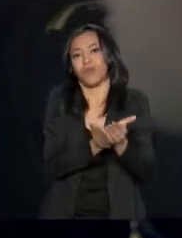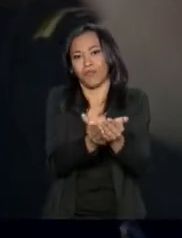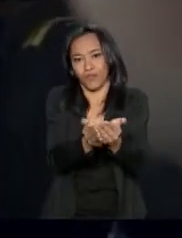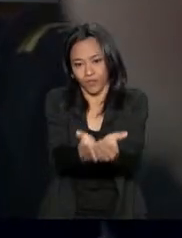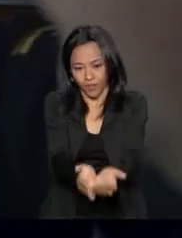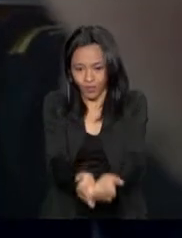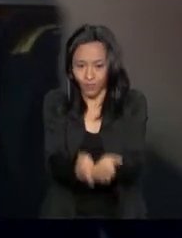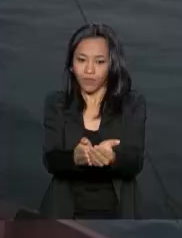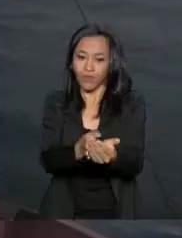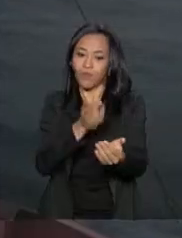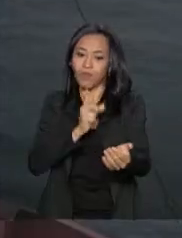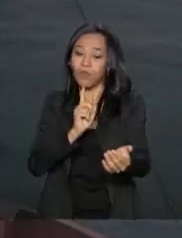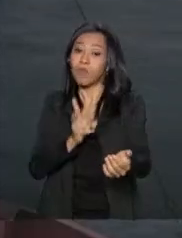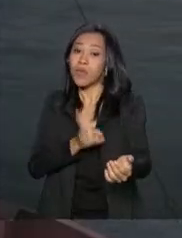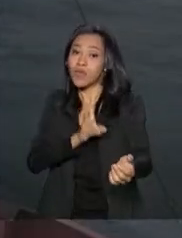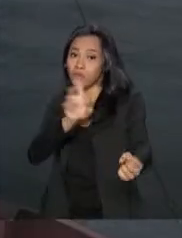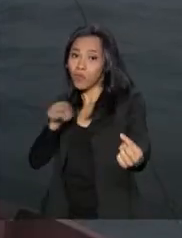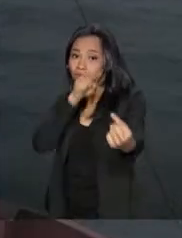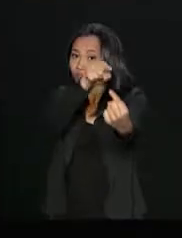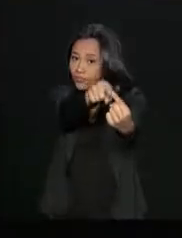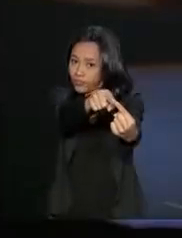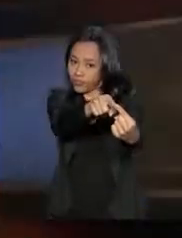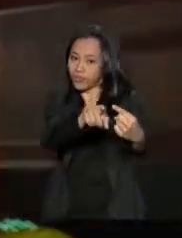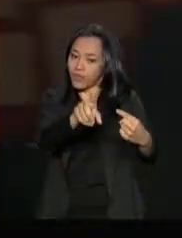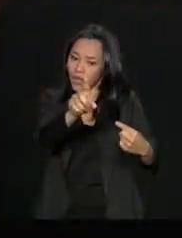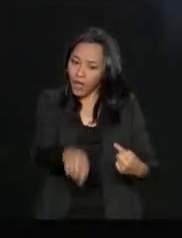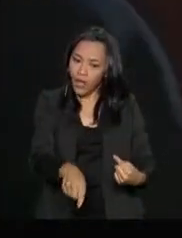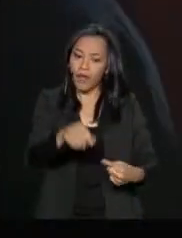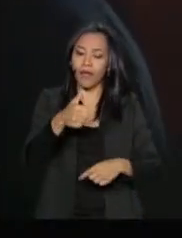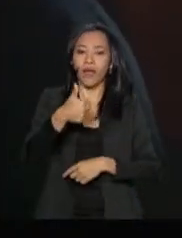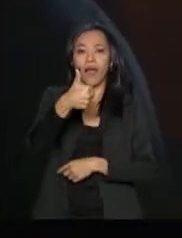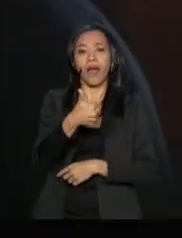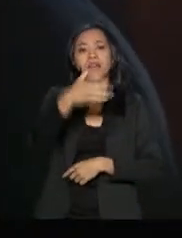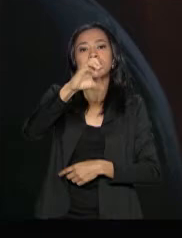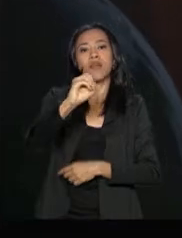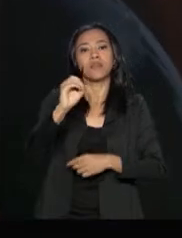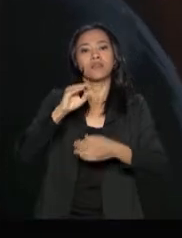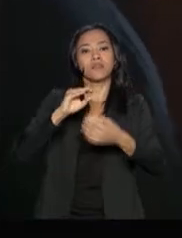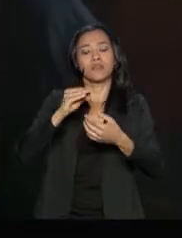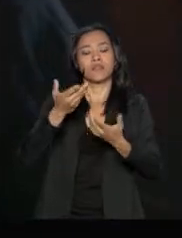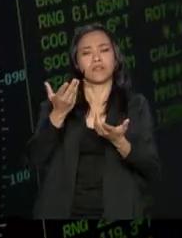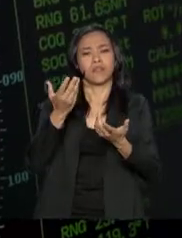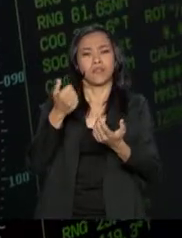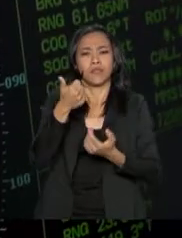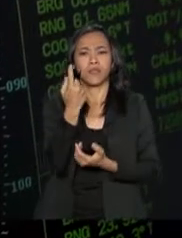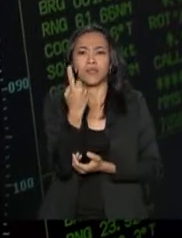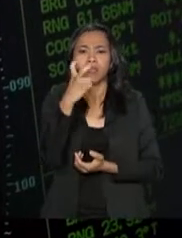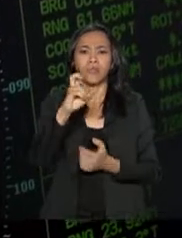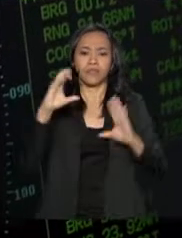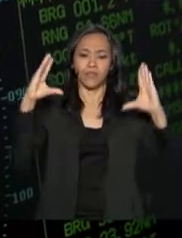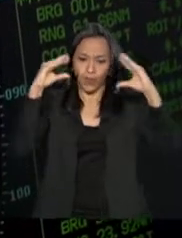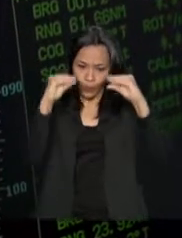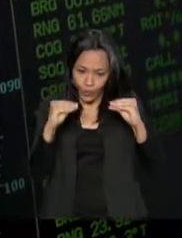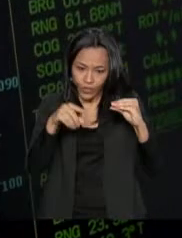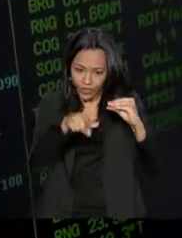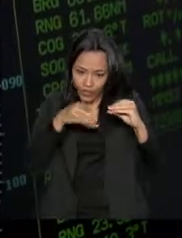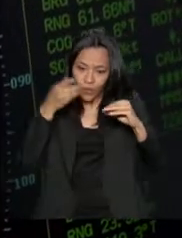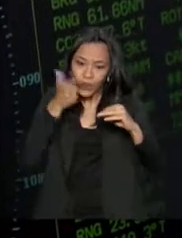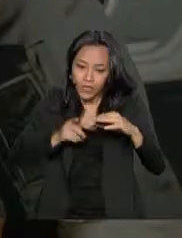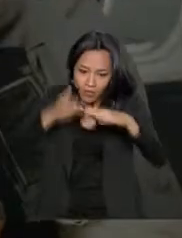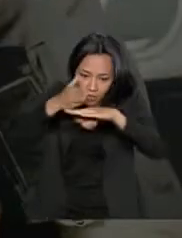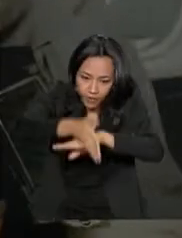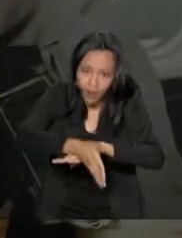o mesmo destino. É ainda no Drake, às 10 e 15 da noite, que oficialmente entramos na